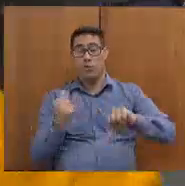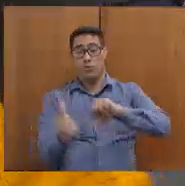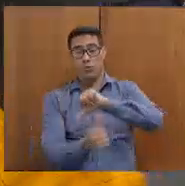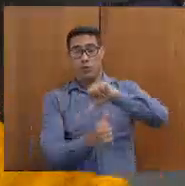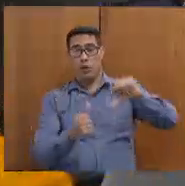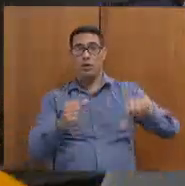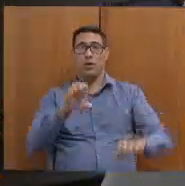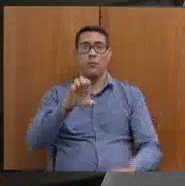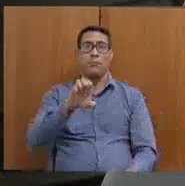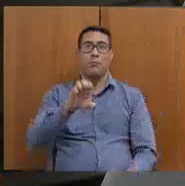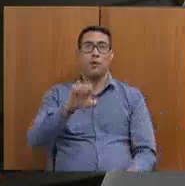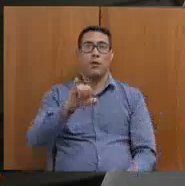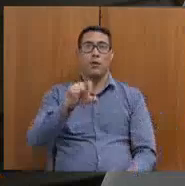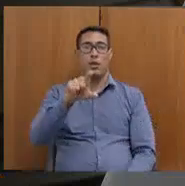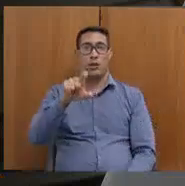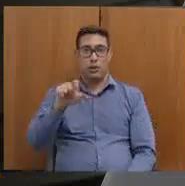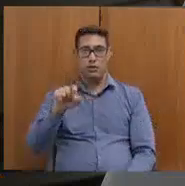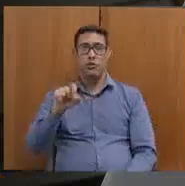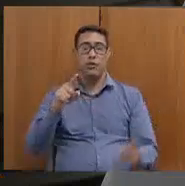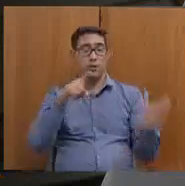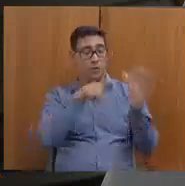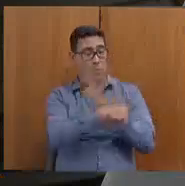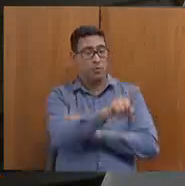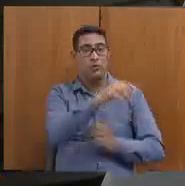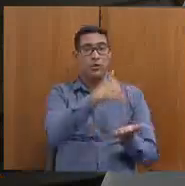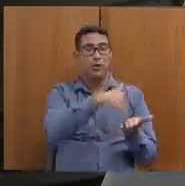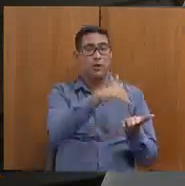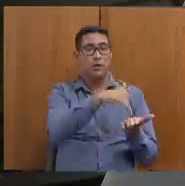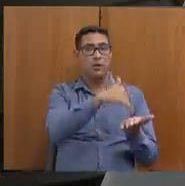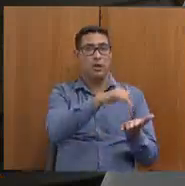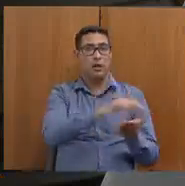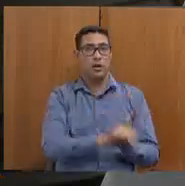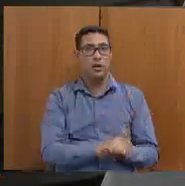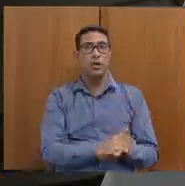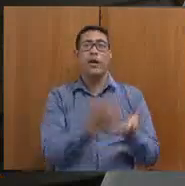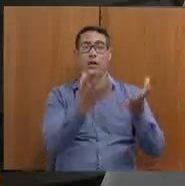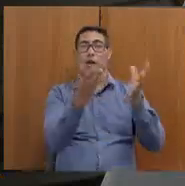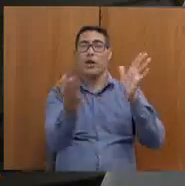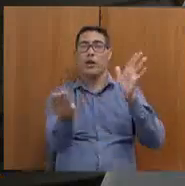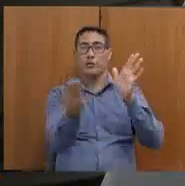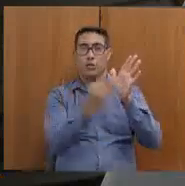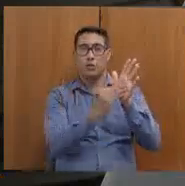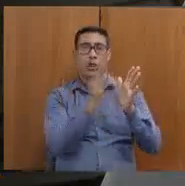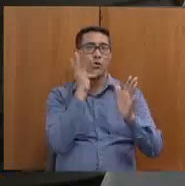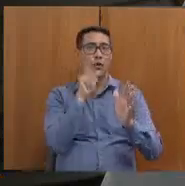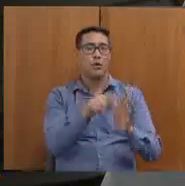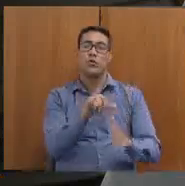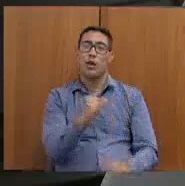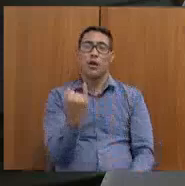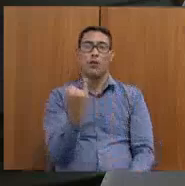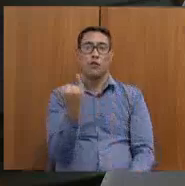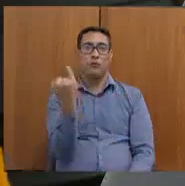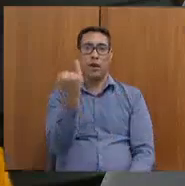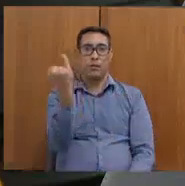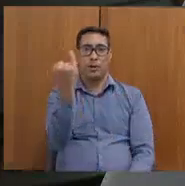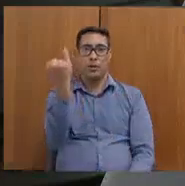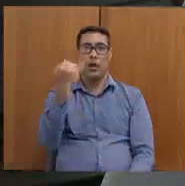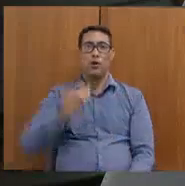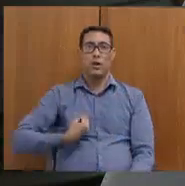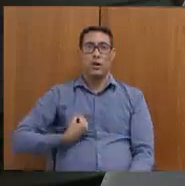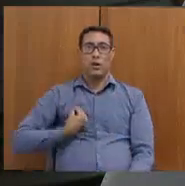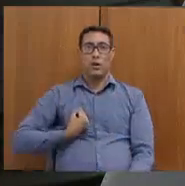antes de fazer a pergunta para a secretária, eu quero registrar, porque eu acho que é fundamental, que existe, sim,